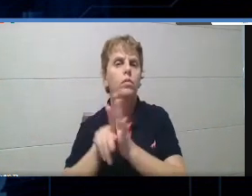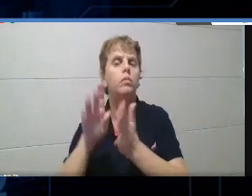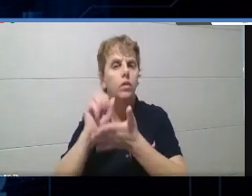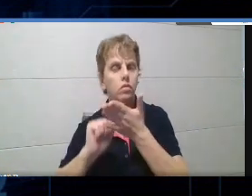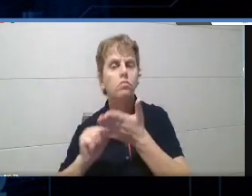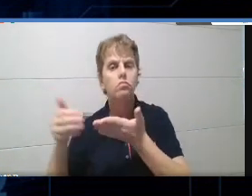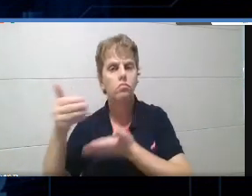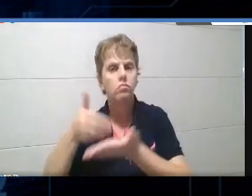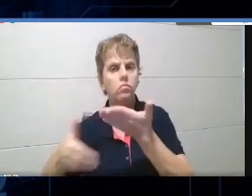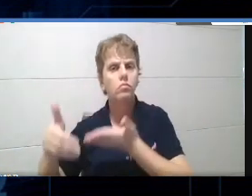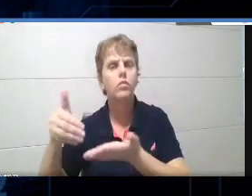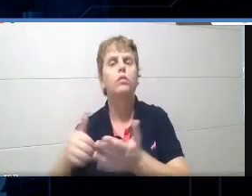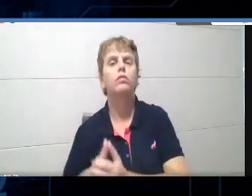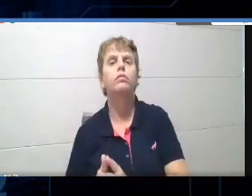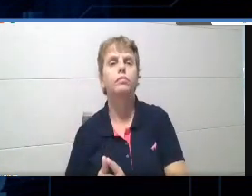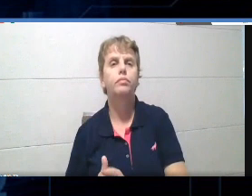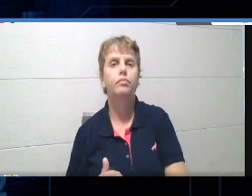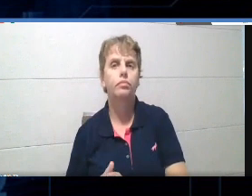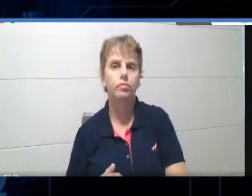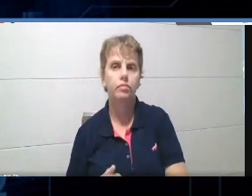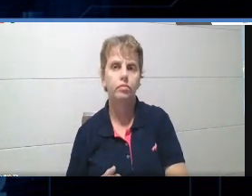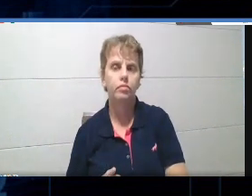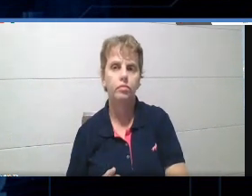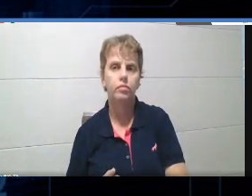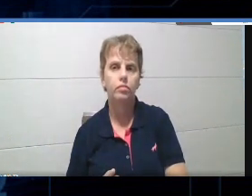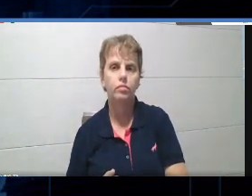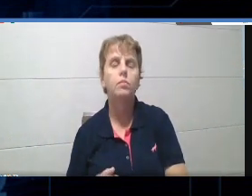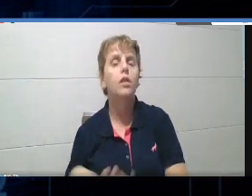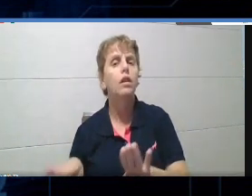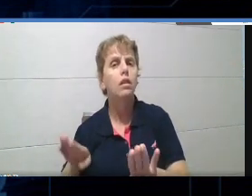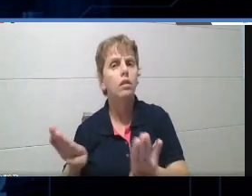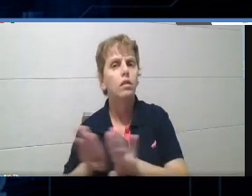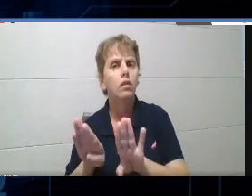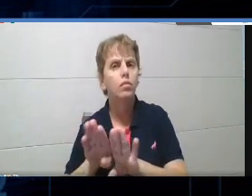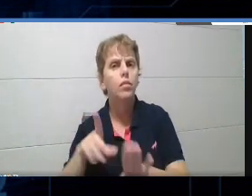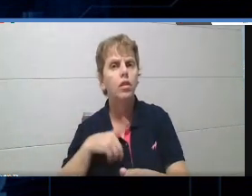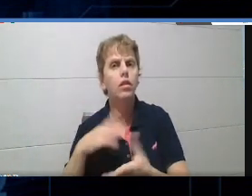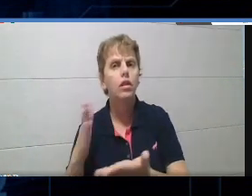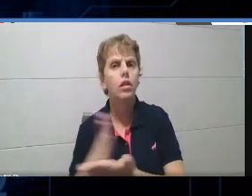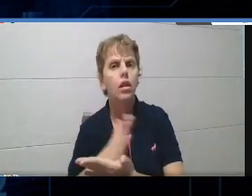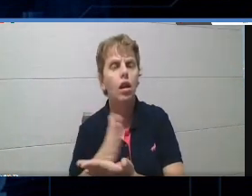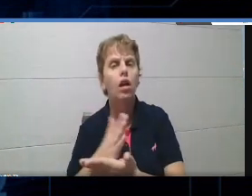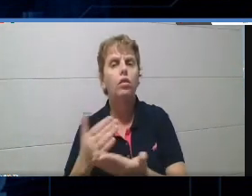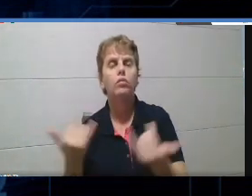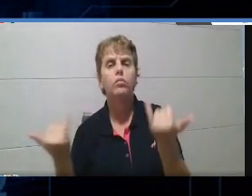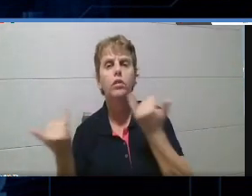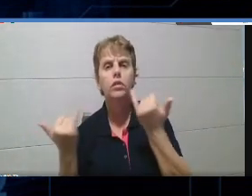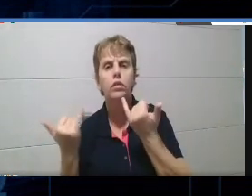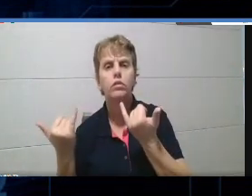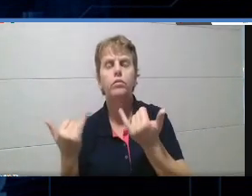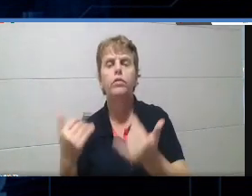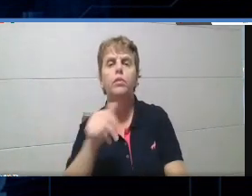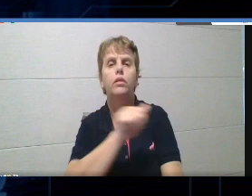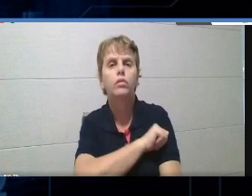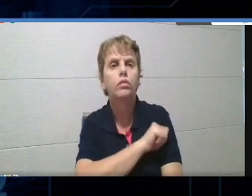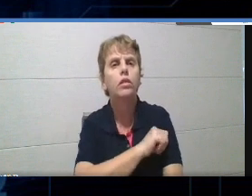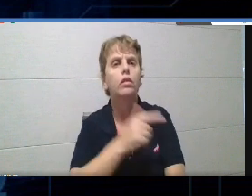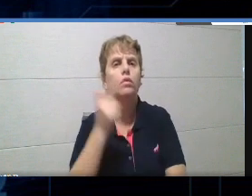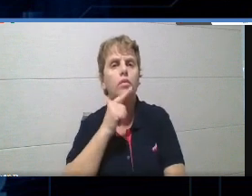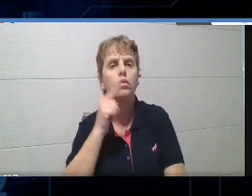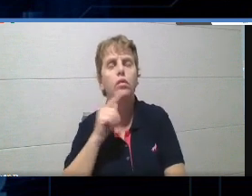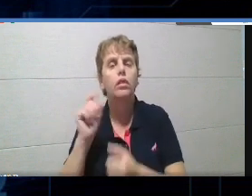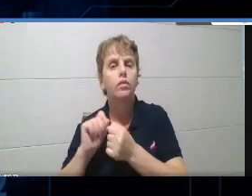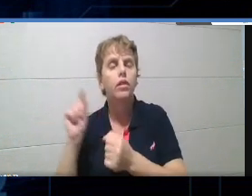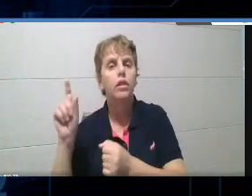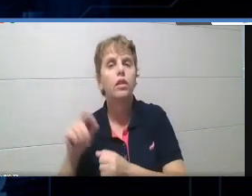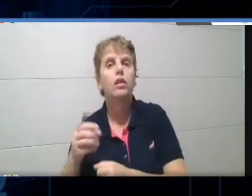compartilhar o link. Aqui tem algumas informações de quantos alunos já acessaram esse quiz que eu